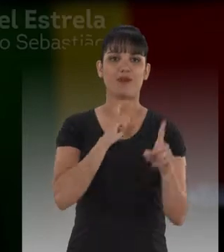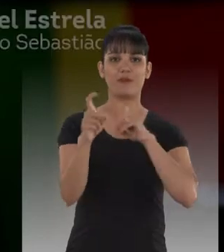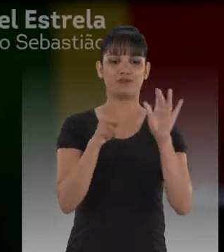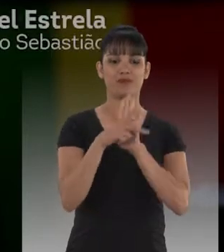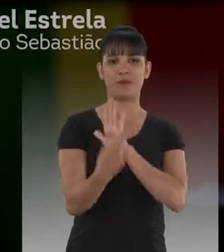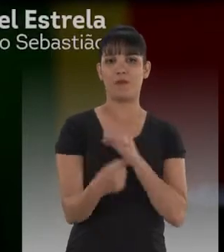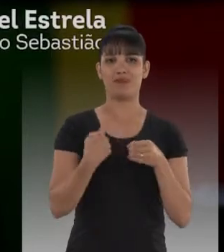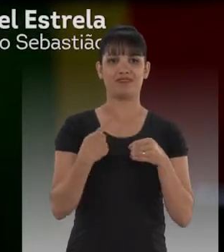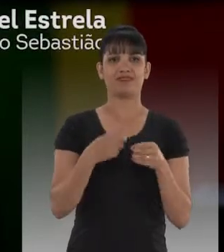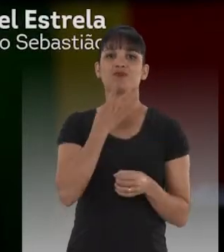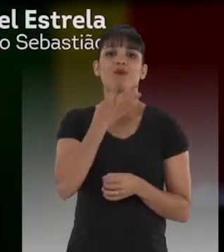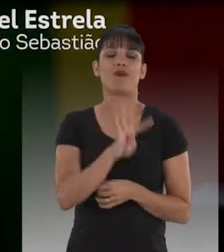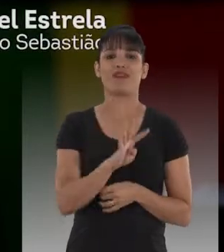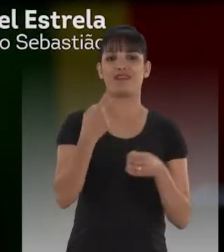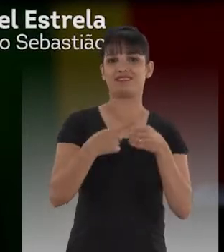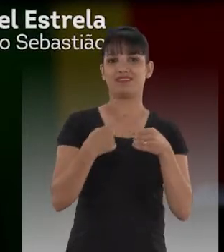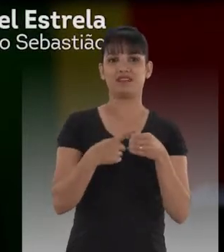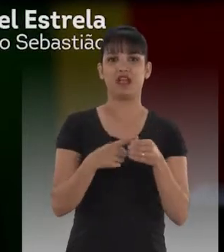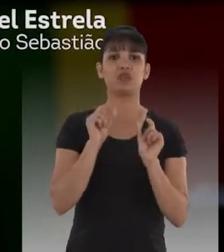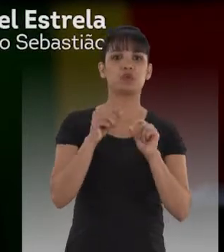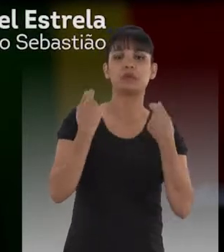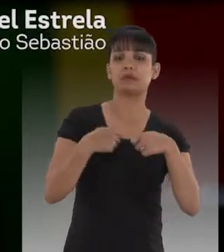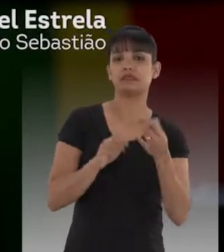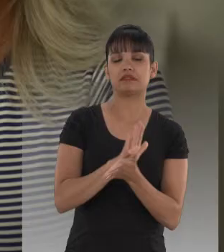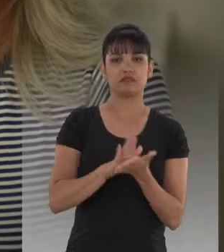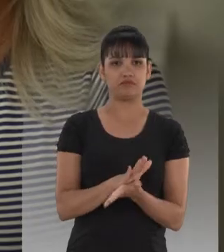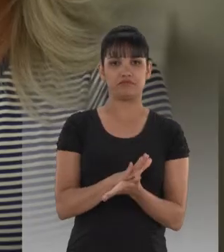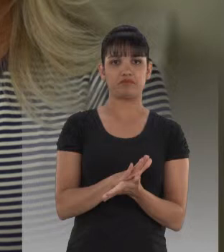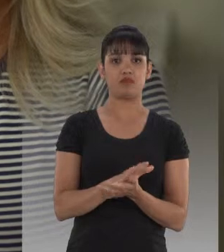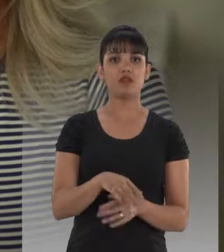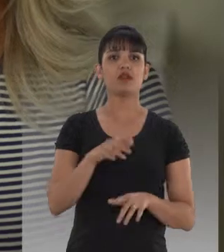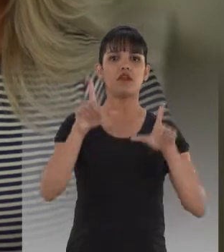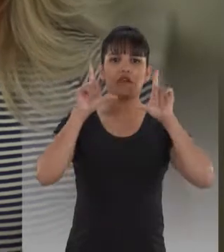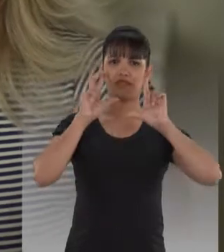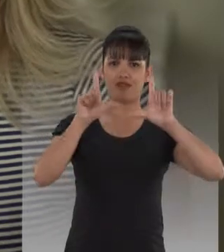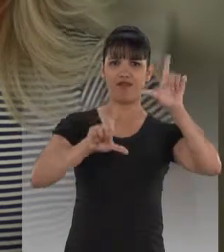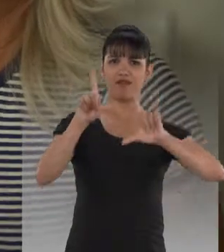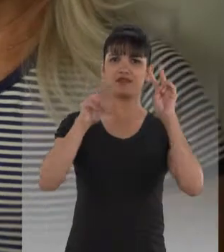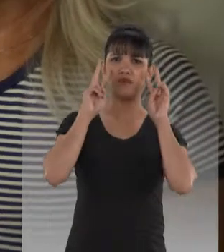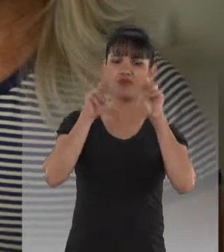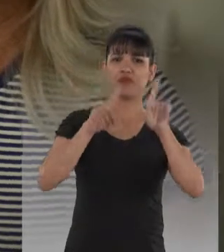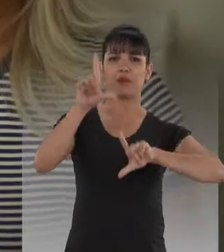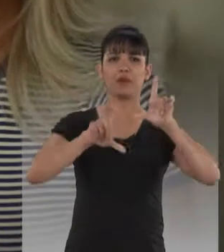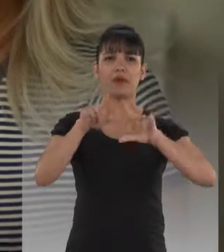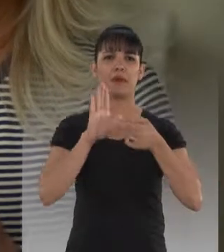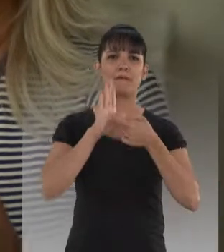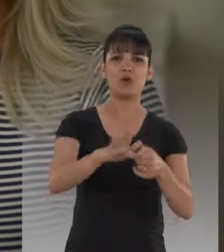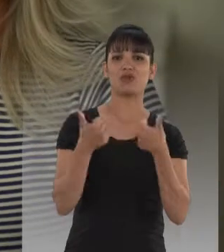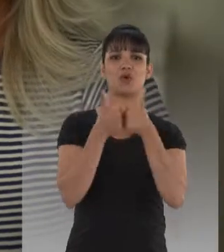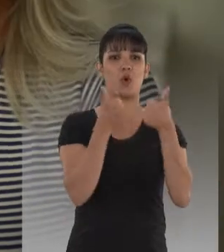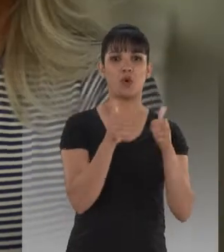administrador local, ele não mora na cidade, ele não sabe quais as necessidades da cidade. Você vê toda hora na televisão, programa aí,